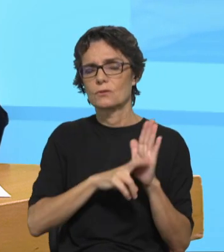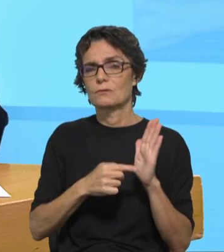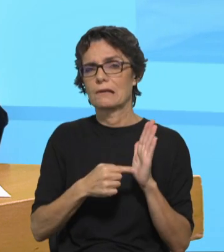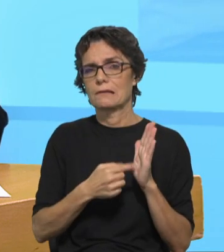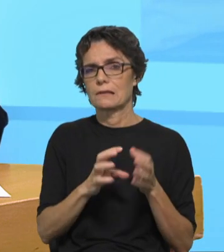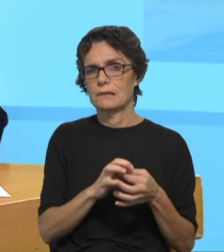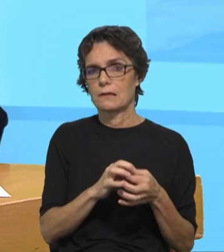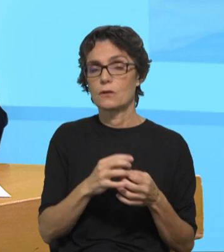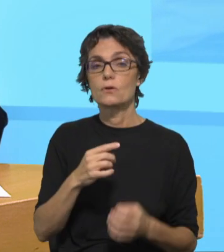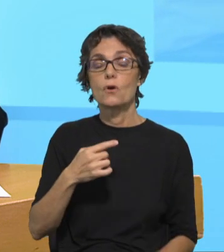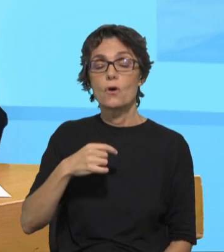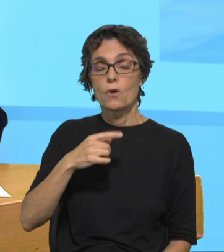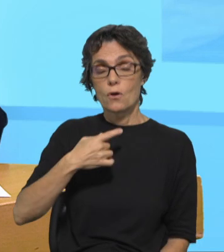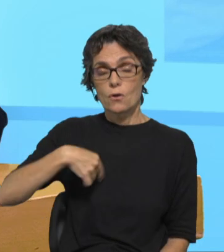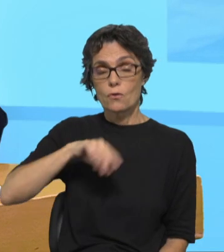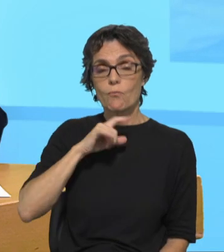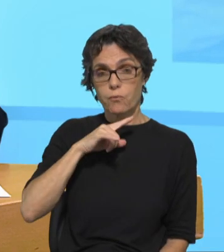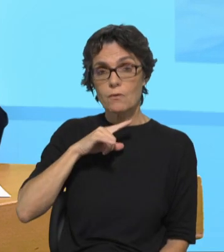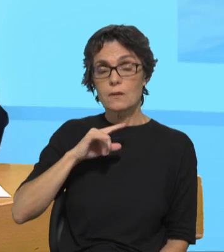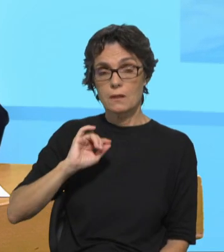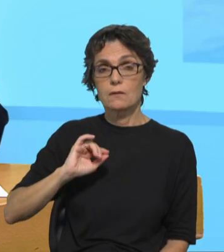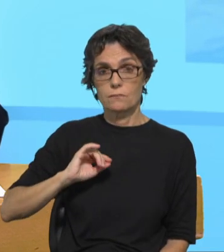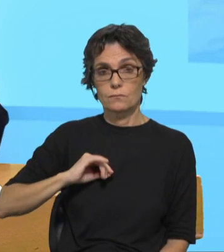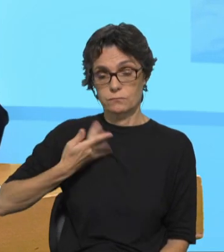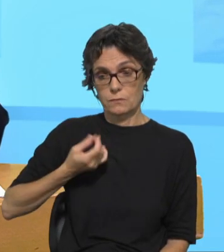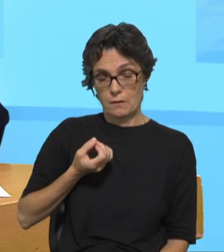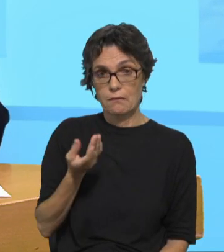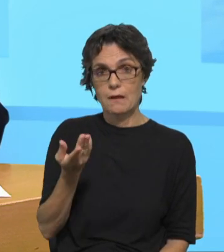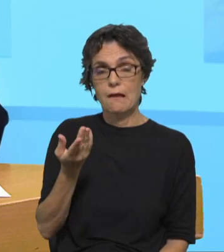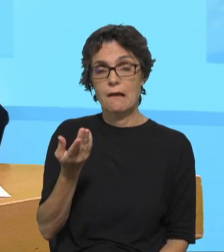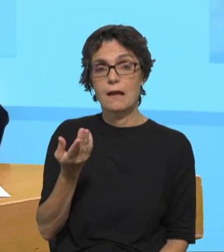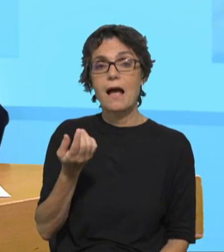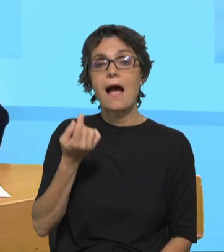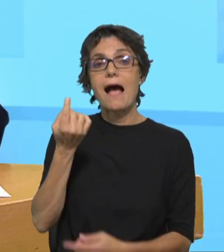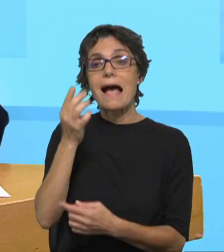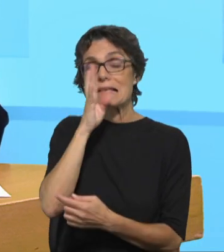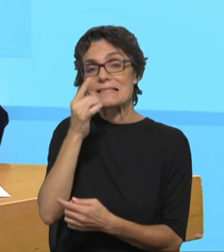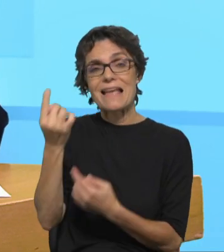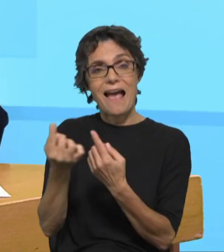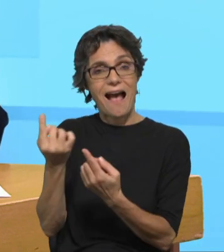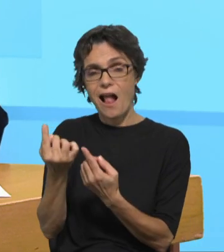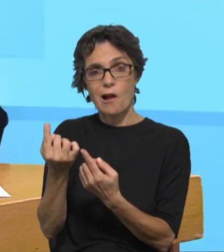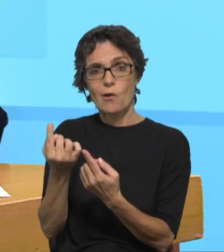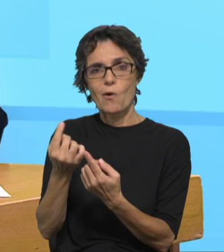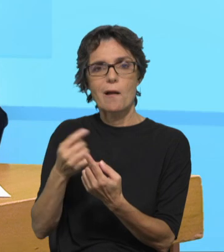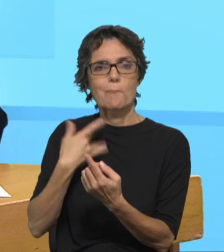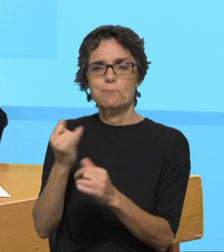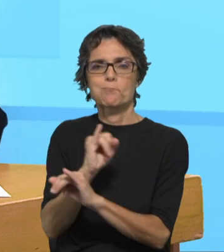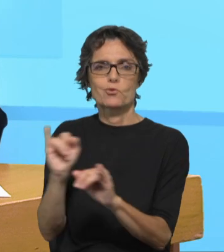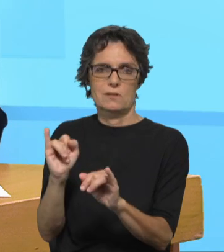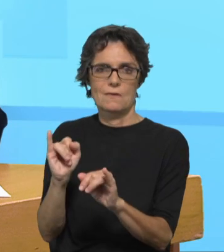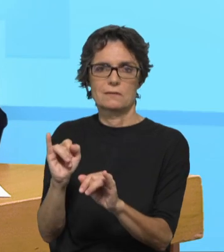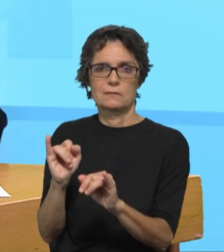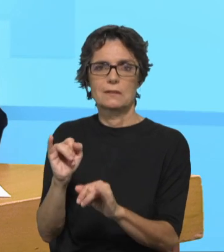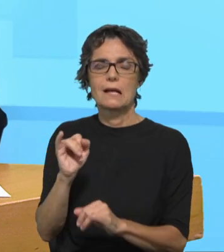só é possível perdoar aquilo que é imperdoável. Ou seja, se perdoar fosse esperar que o outro fizesse